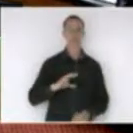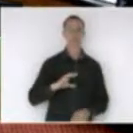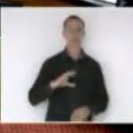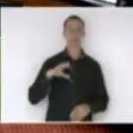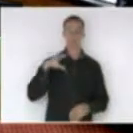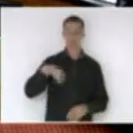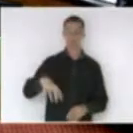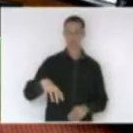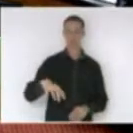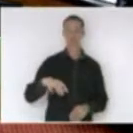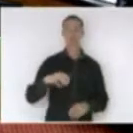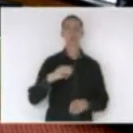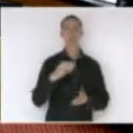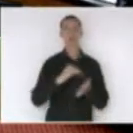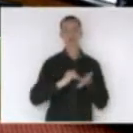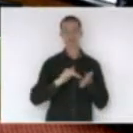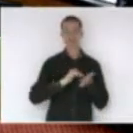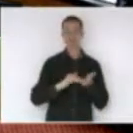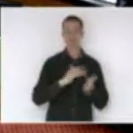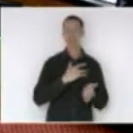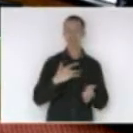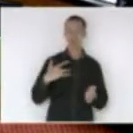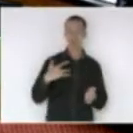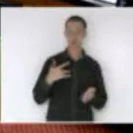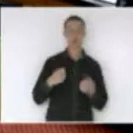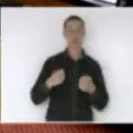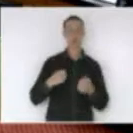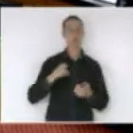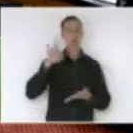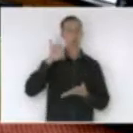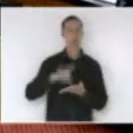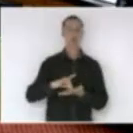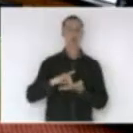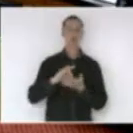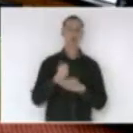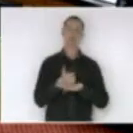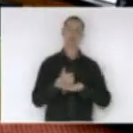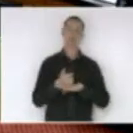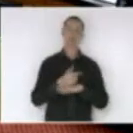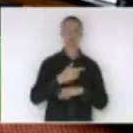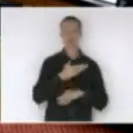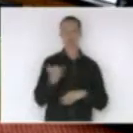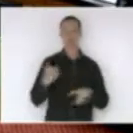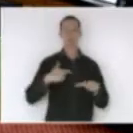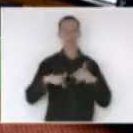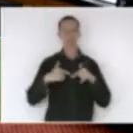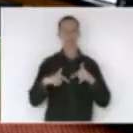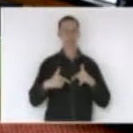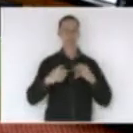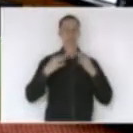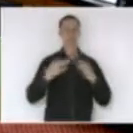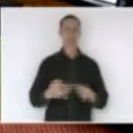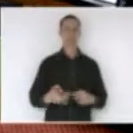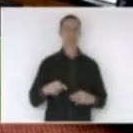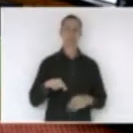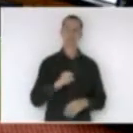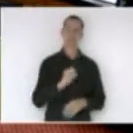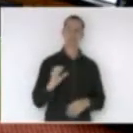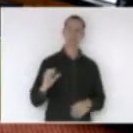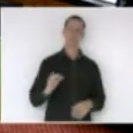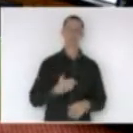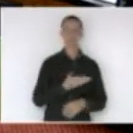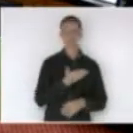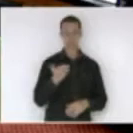de Estado da Saúde, eles vão trabalhar com mais tranquilidade no Estado de Santa Catarina. Então, em nome dessas pessoas que estão acompanhando o projeto,